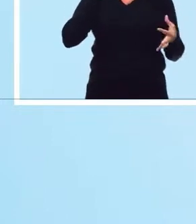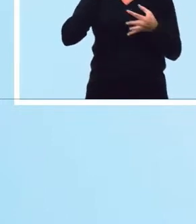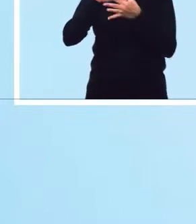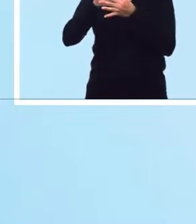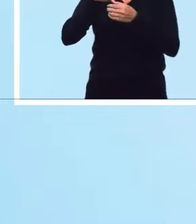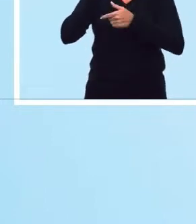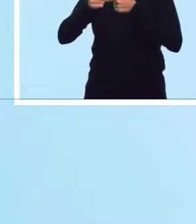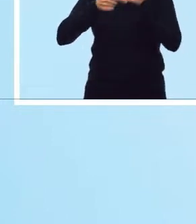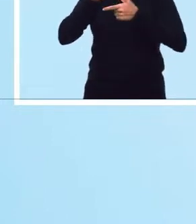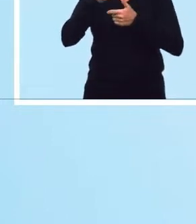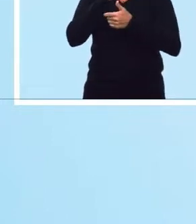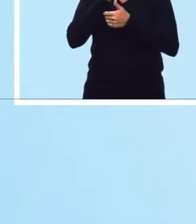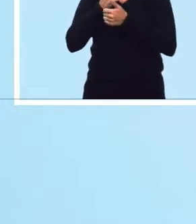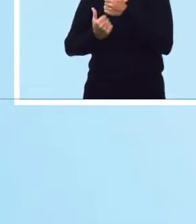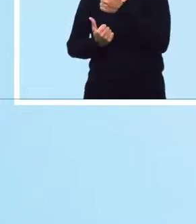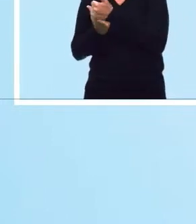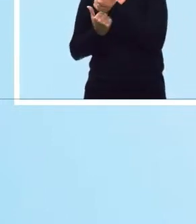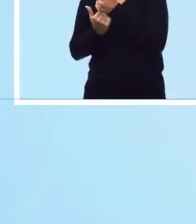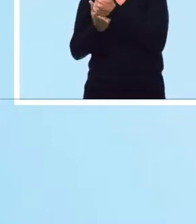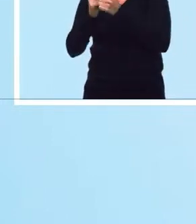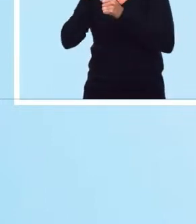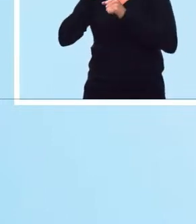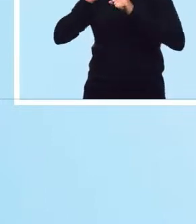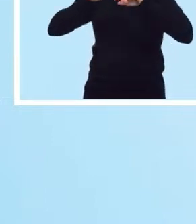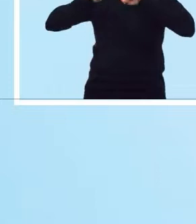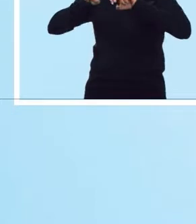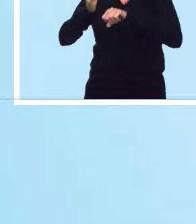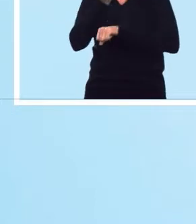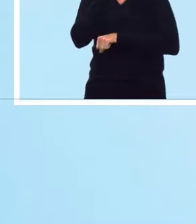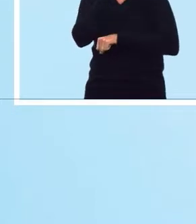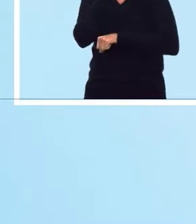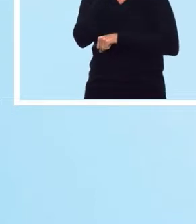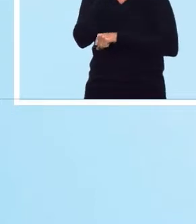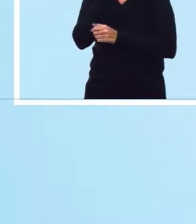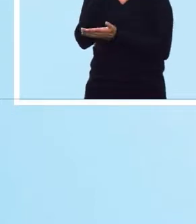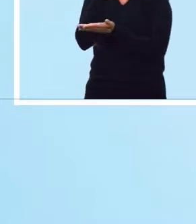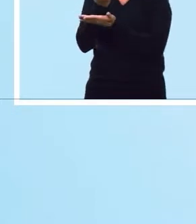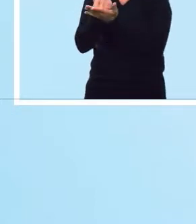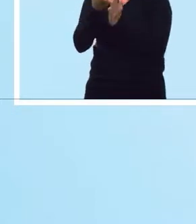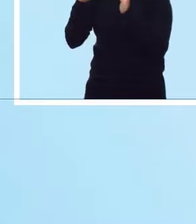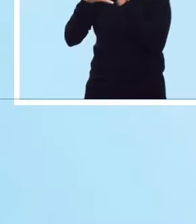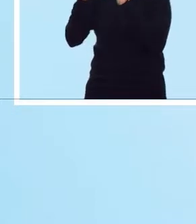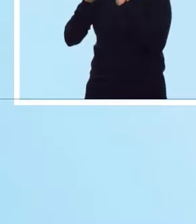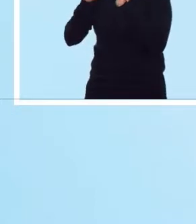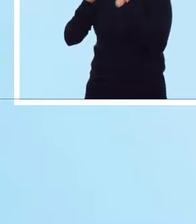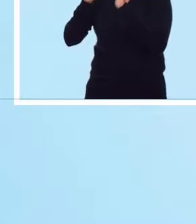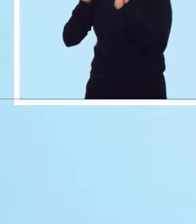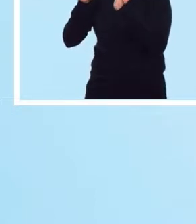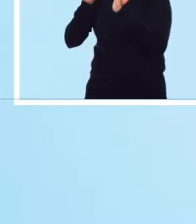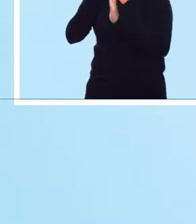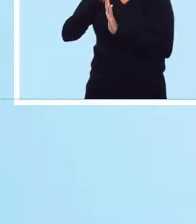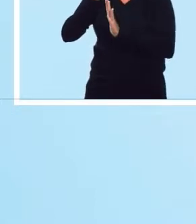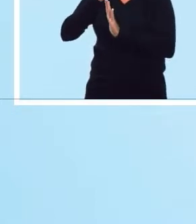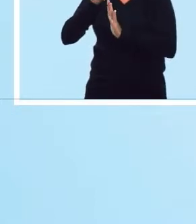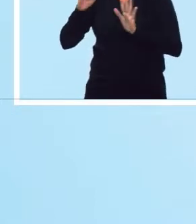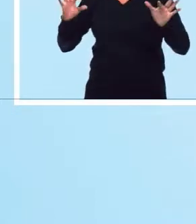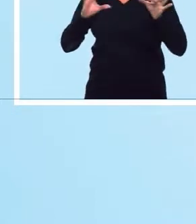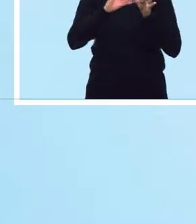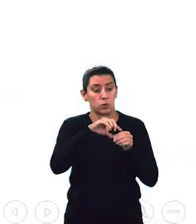para apoiar o trabalho de cientistas de dados utilizando a plataforma unificada Model Arts.